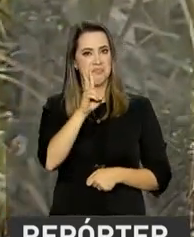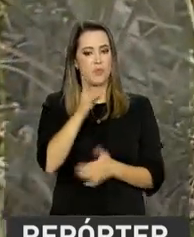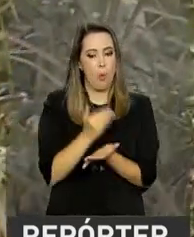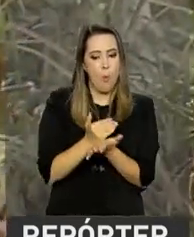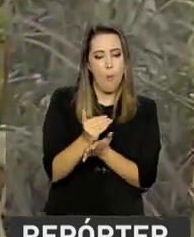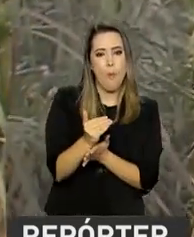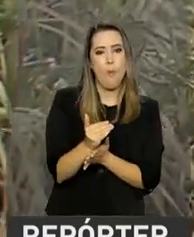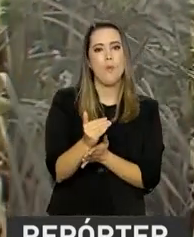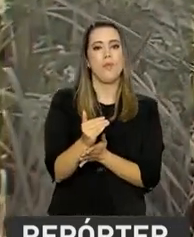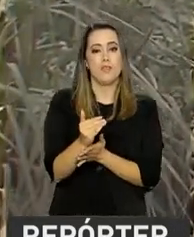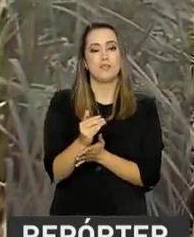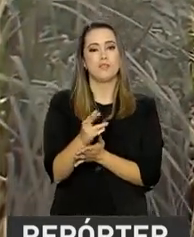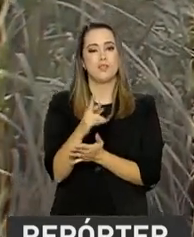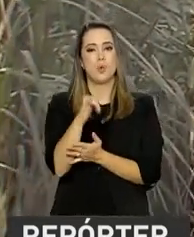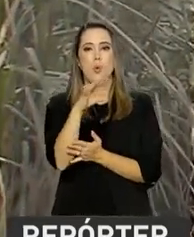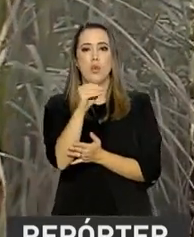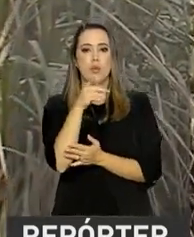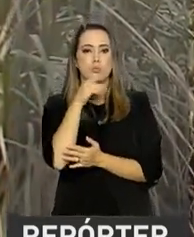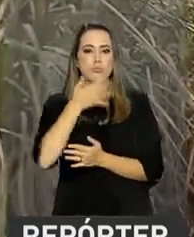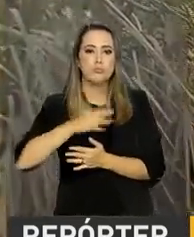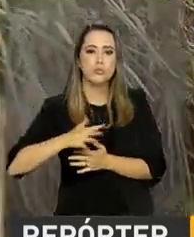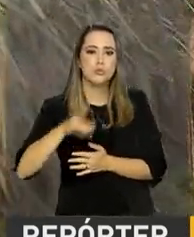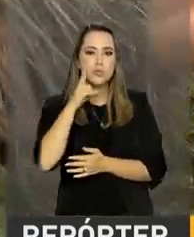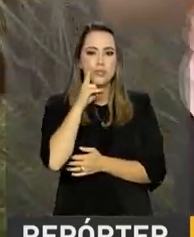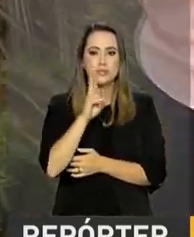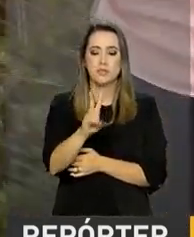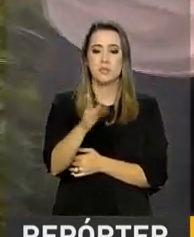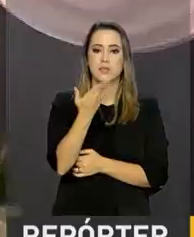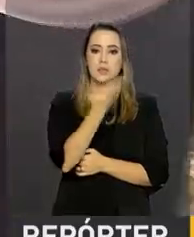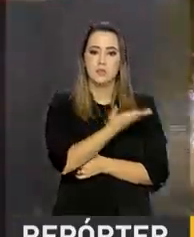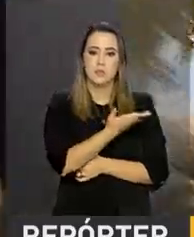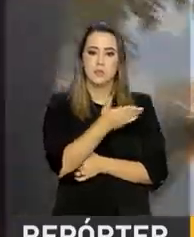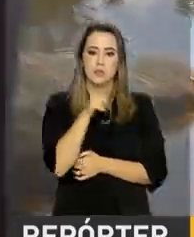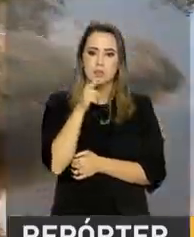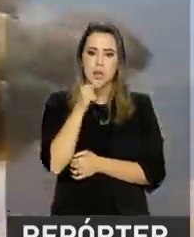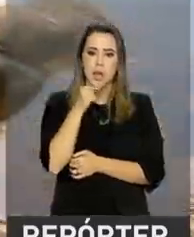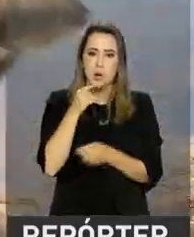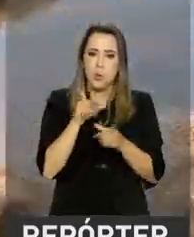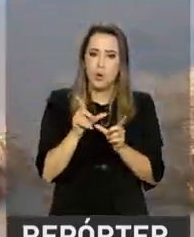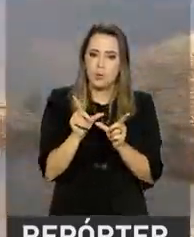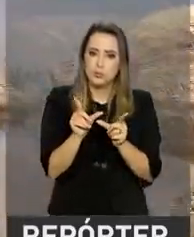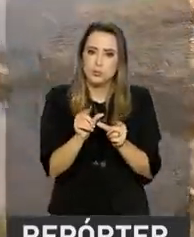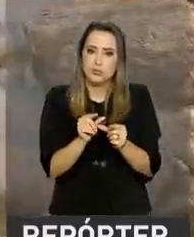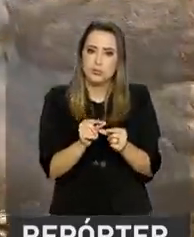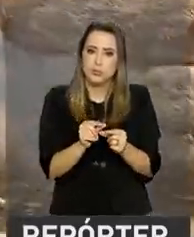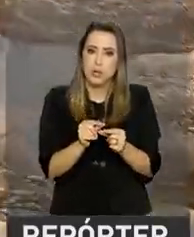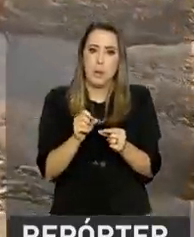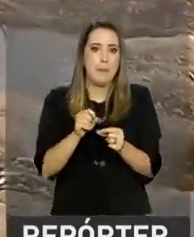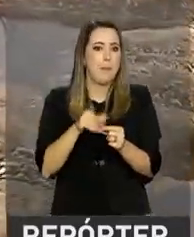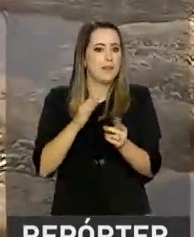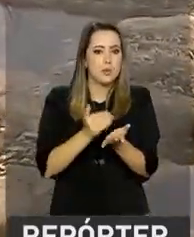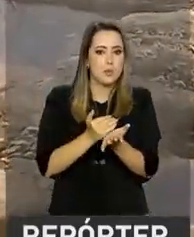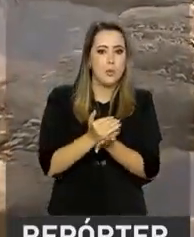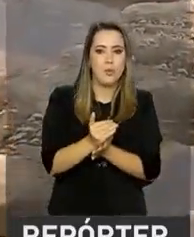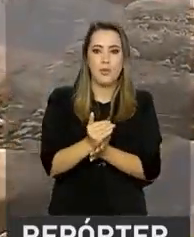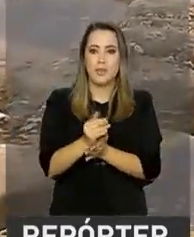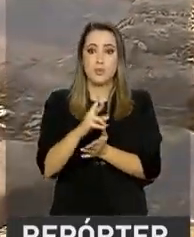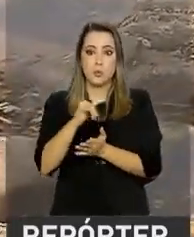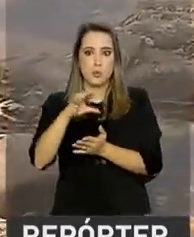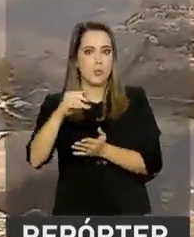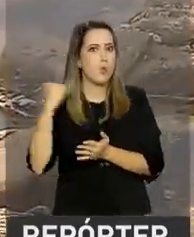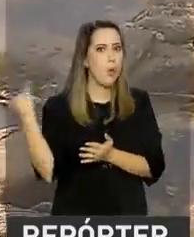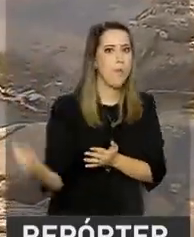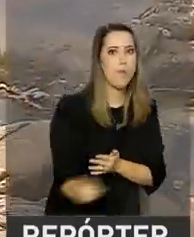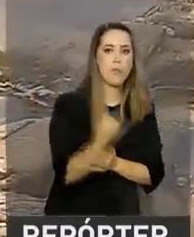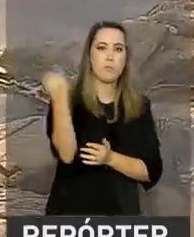nascem as águas do Rio São Francisco. Como vocês podem ver, o volume não é tão grande, mas alimenta um dos rios mais importantes para o